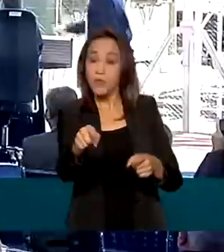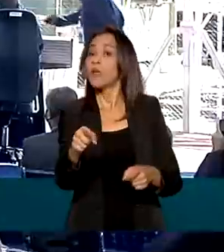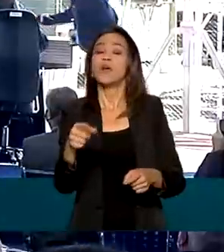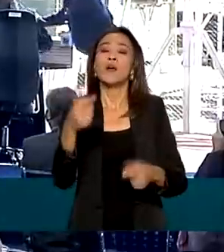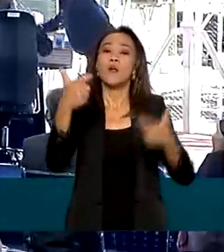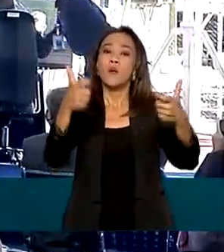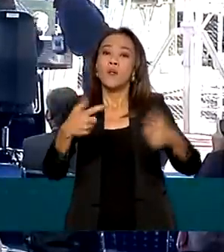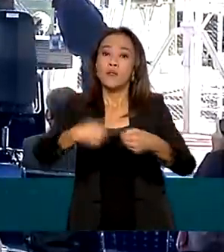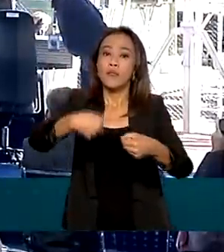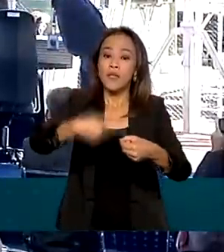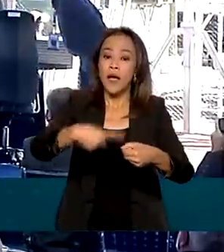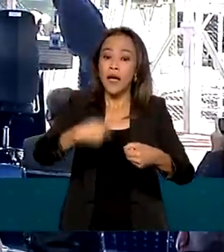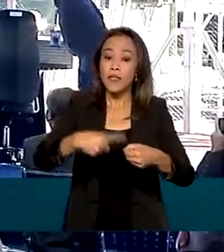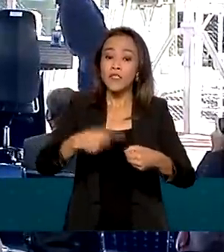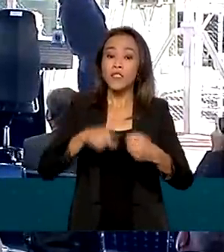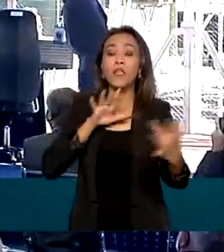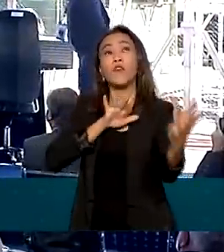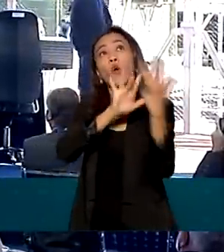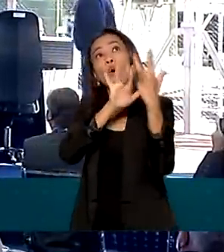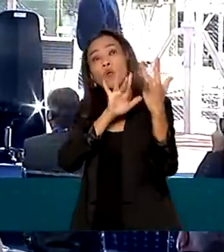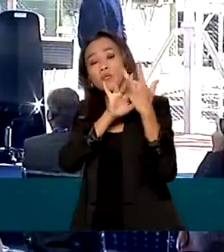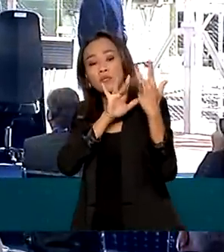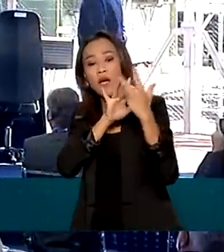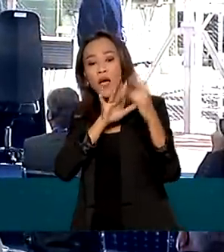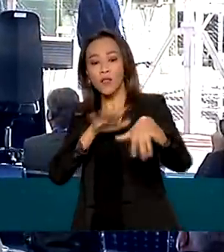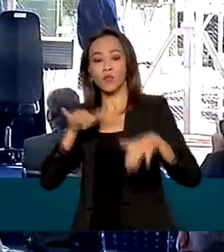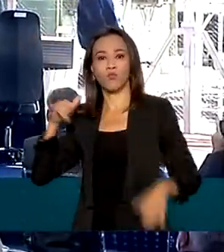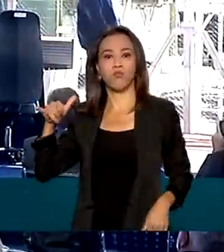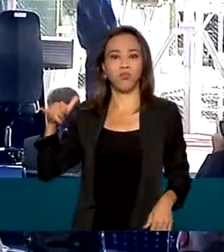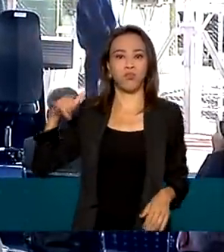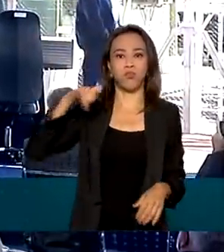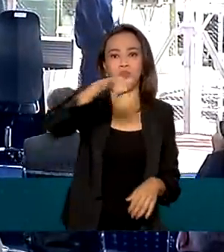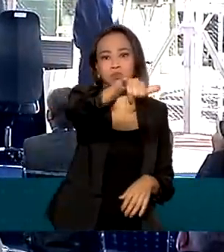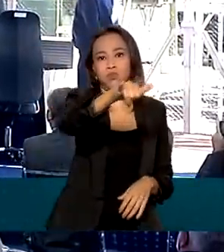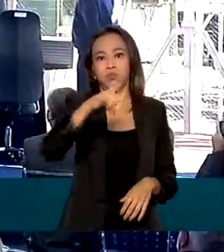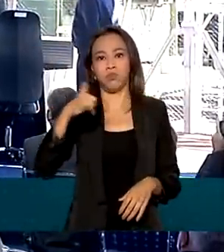Bolsonaro se comunicou com o piloto do Super Tucano A-29.